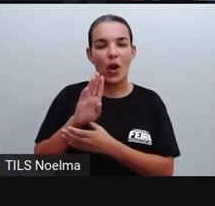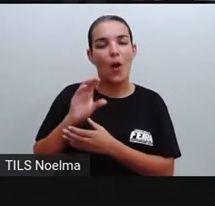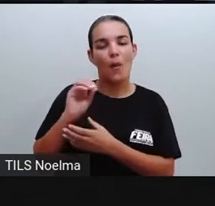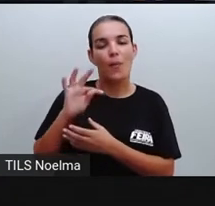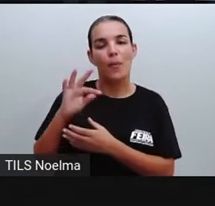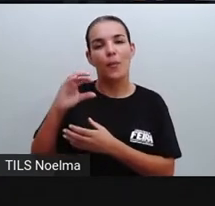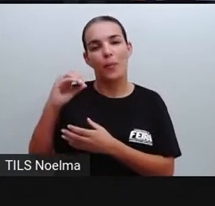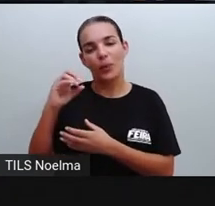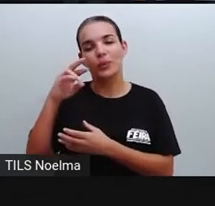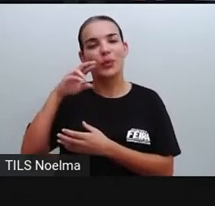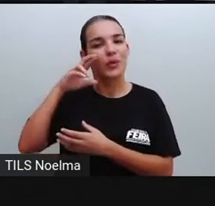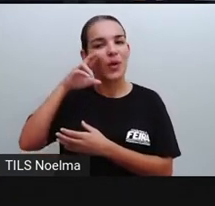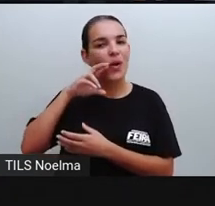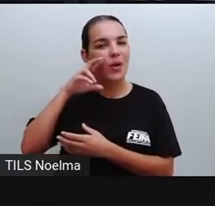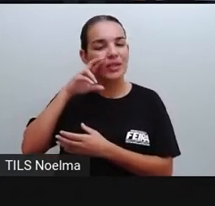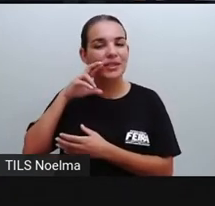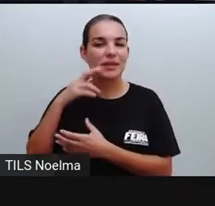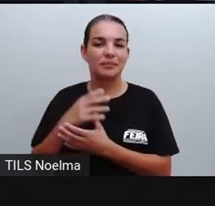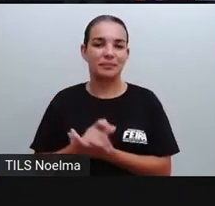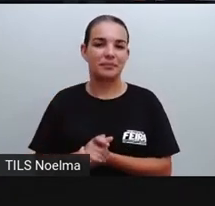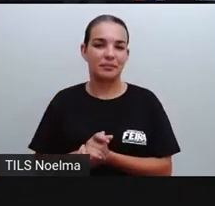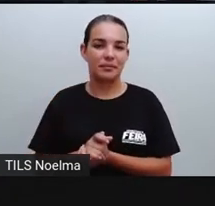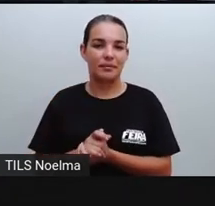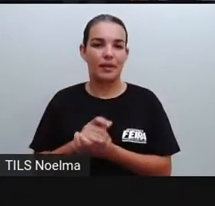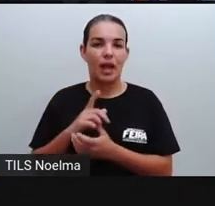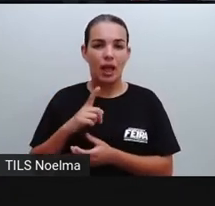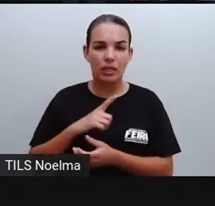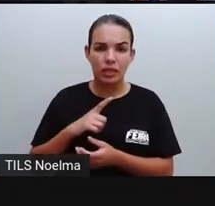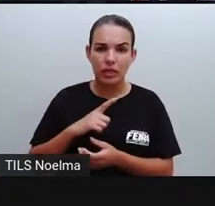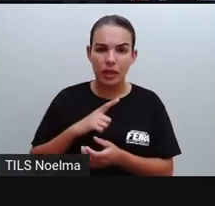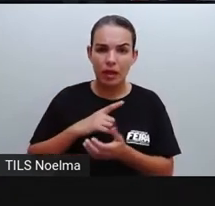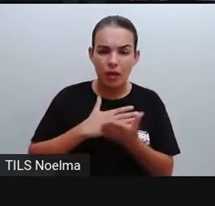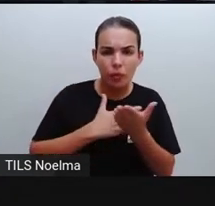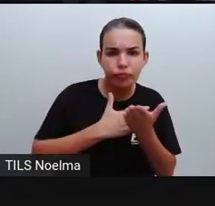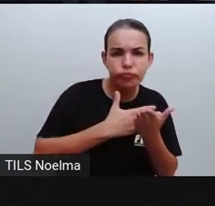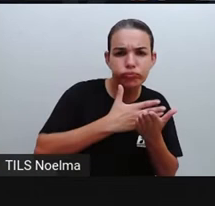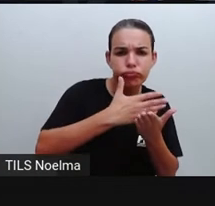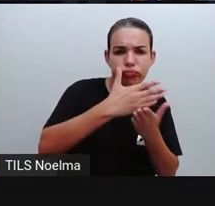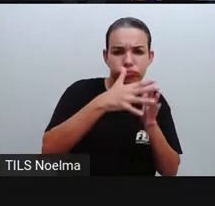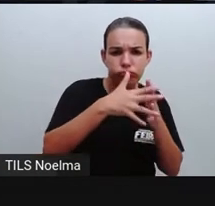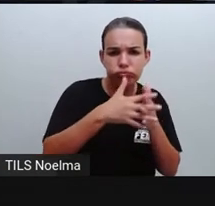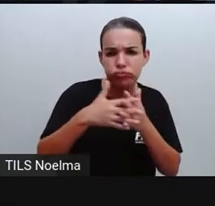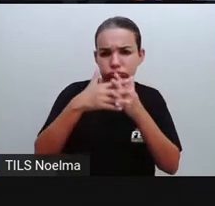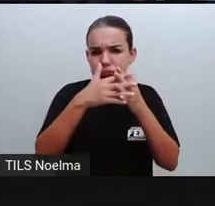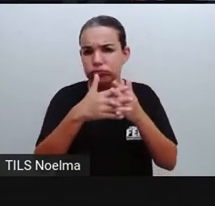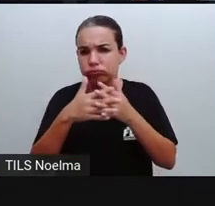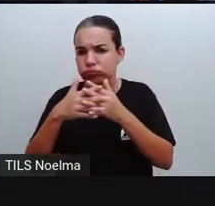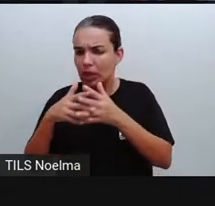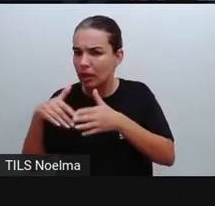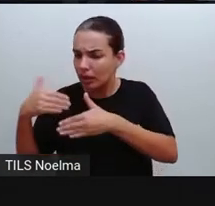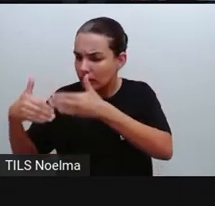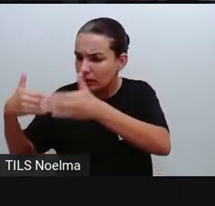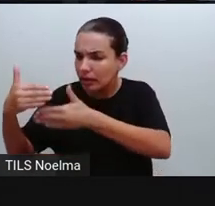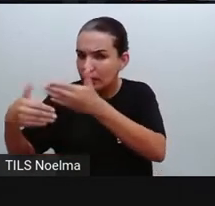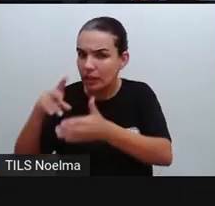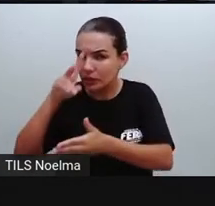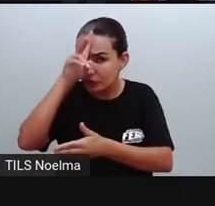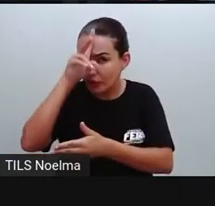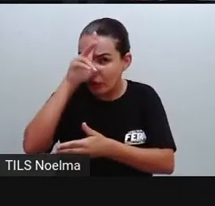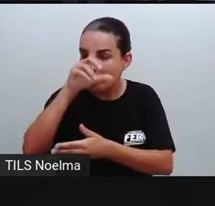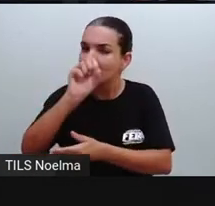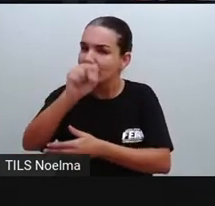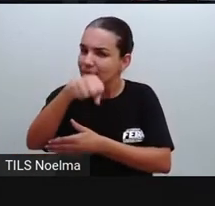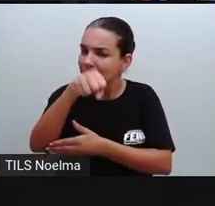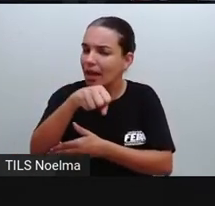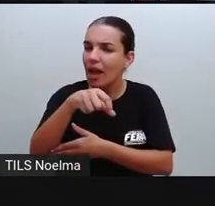história do Boto cor-de-rosa. Houve um conflito inicial que permitiu desenrolar dessa história? Houve sim um conflito, né? Onde